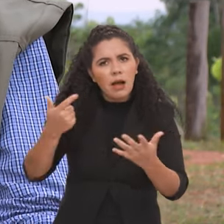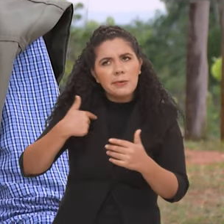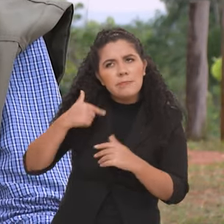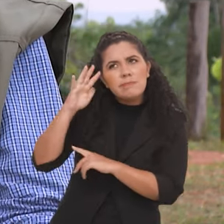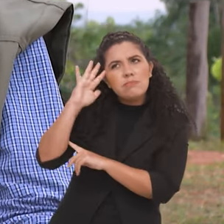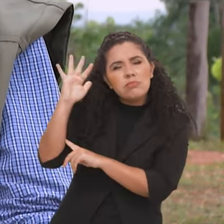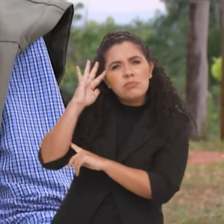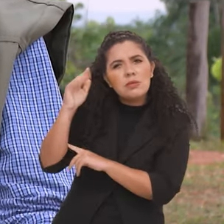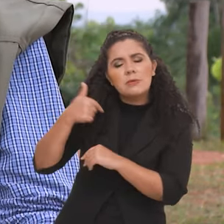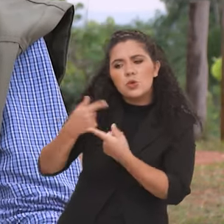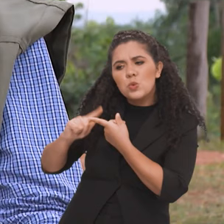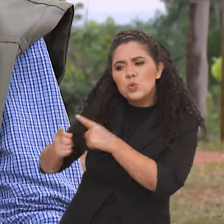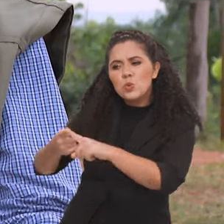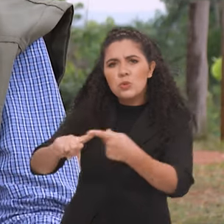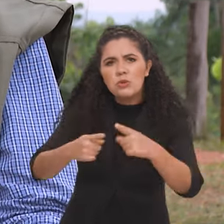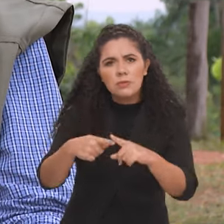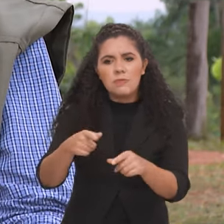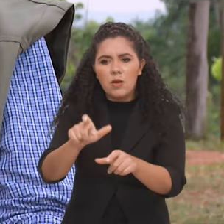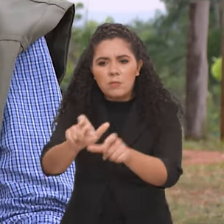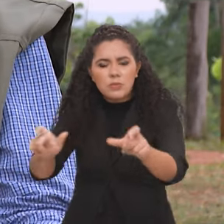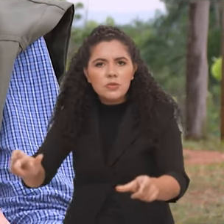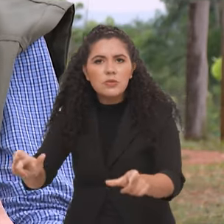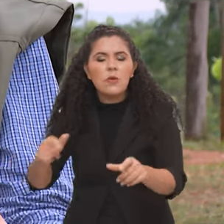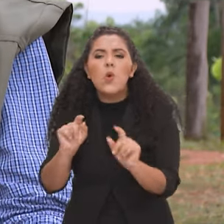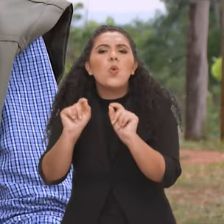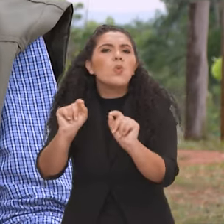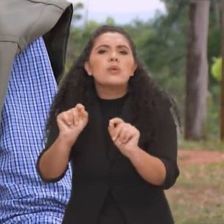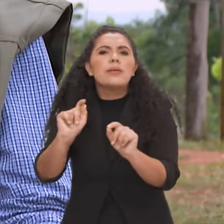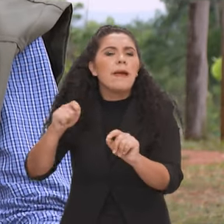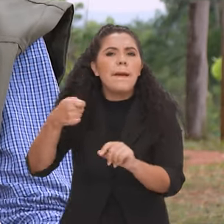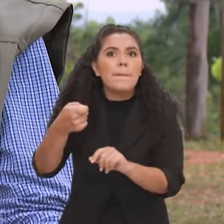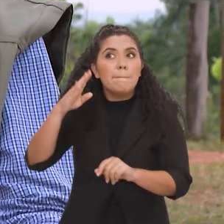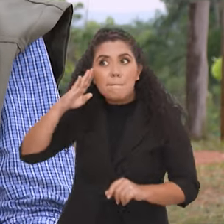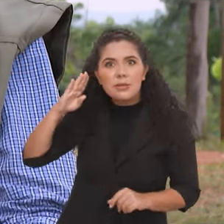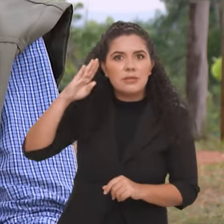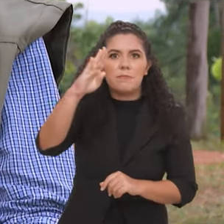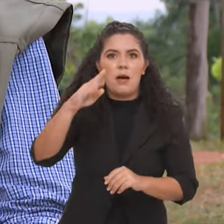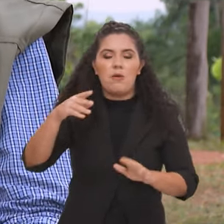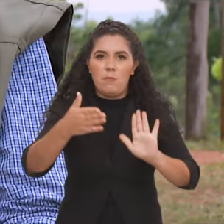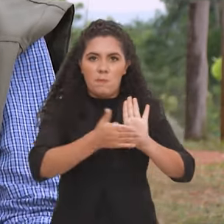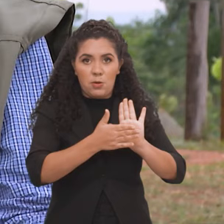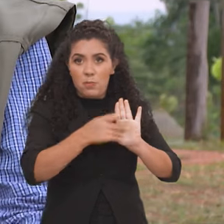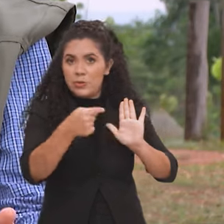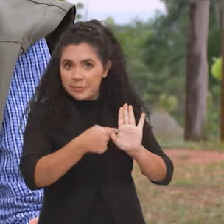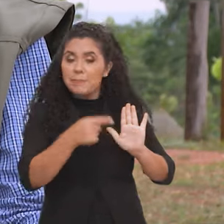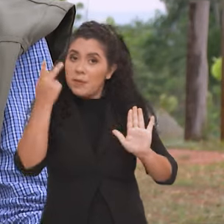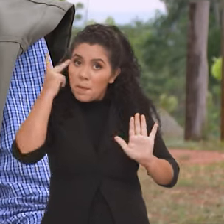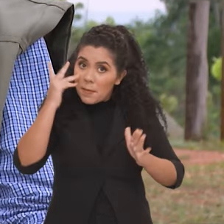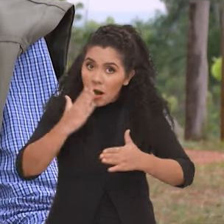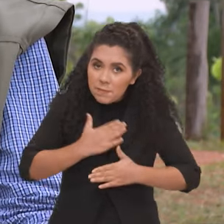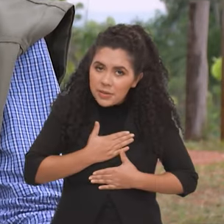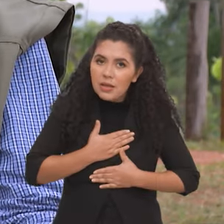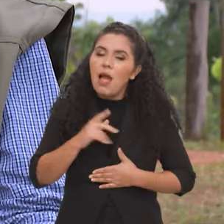exatamente discutindo com alguns colegas o deveria ser o carro-chefe da proposta. E para mim